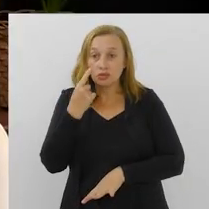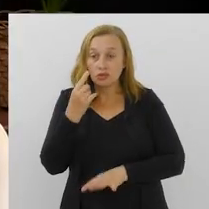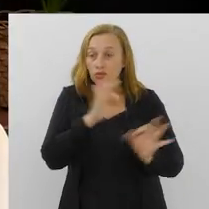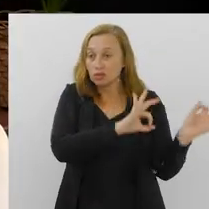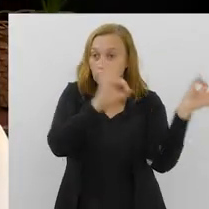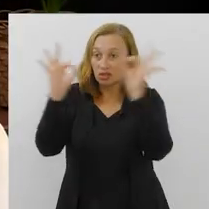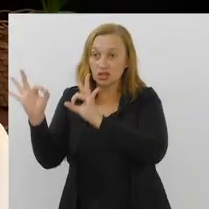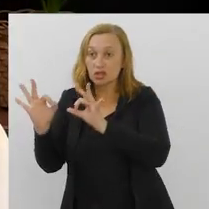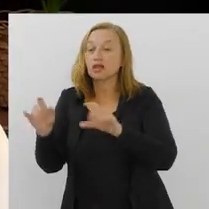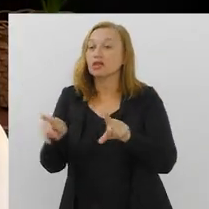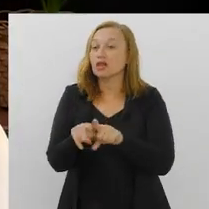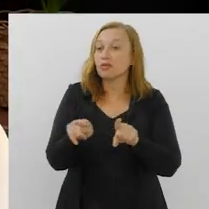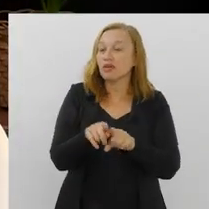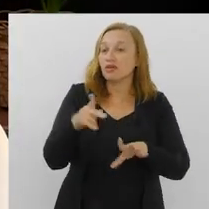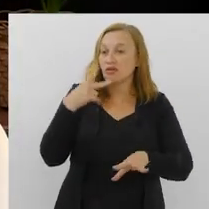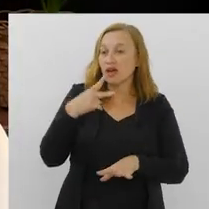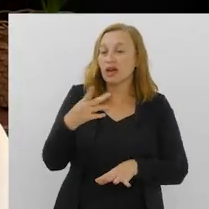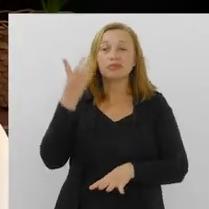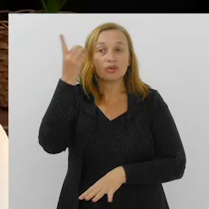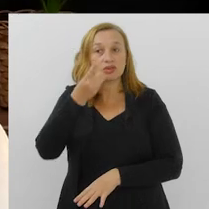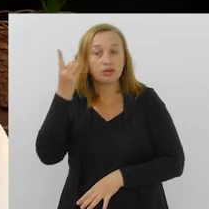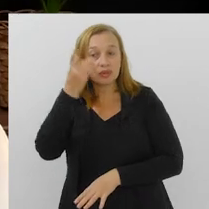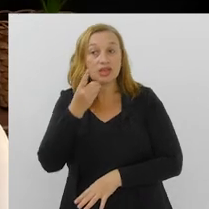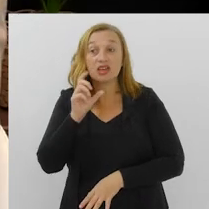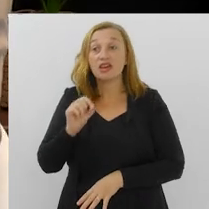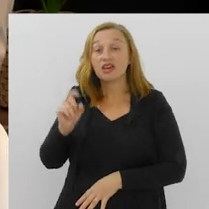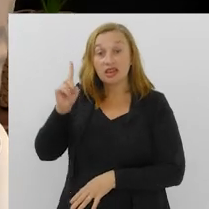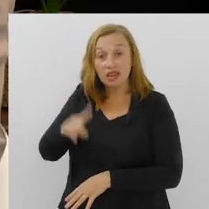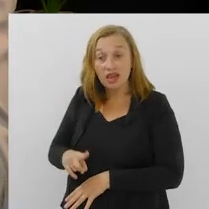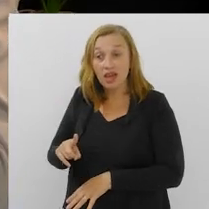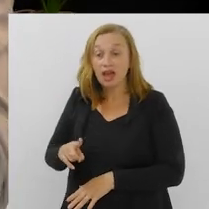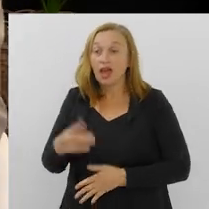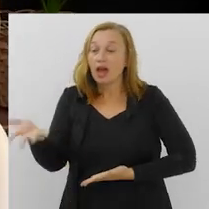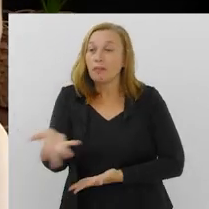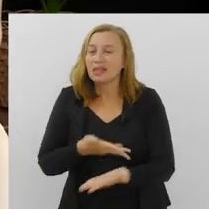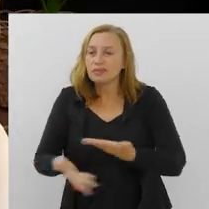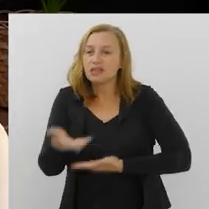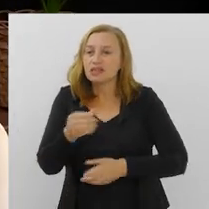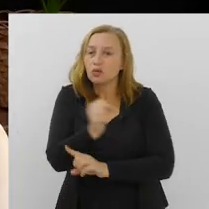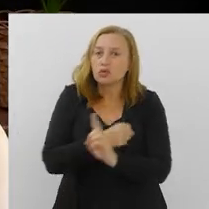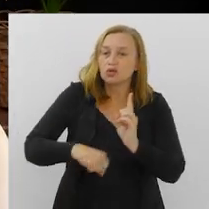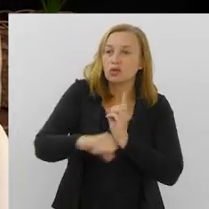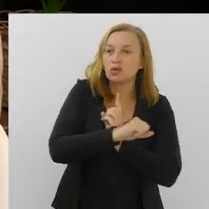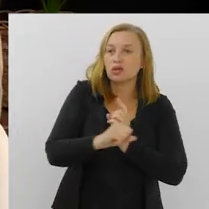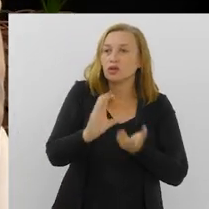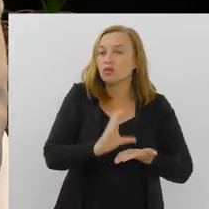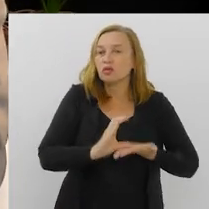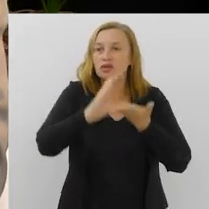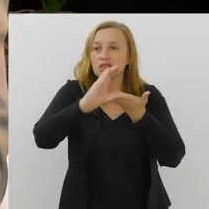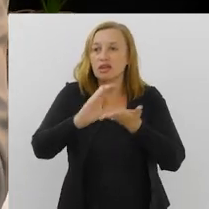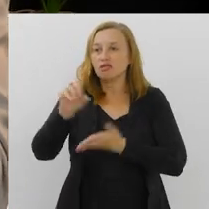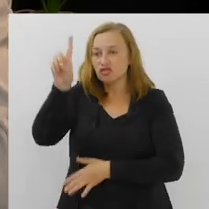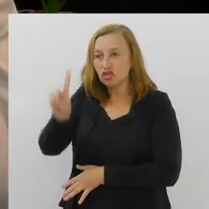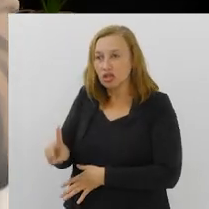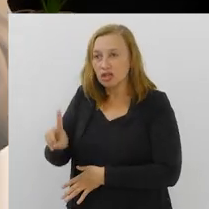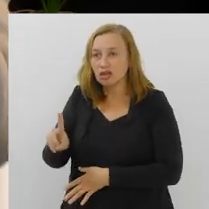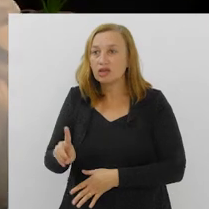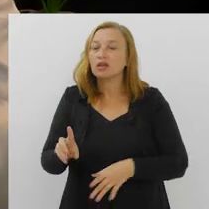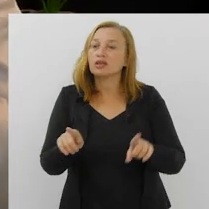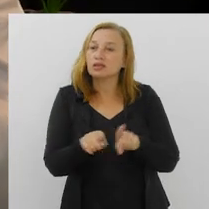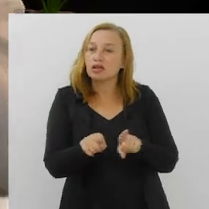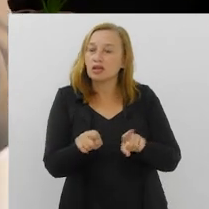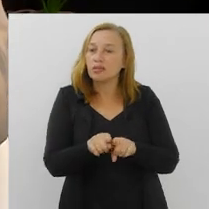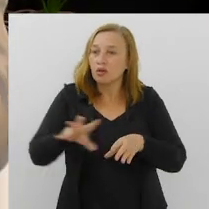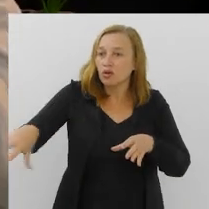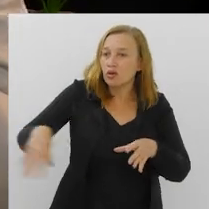assistindo, como muito bem foi apontado aqui pelo deputado, que é a participação social através dos conselhos de direitos e